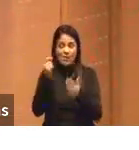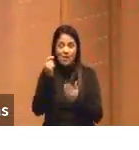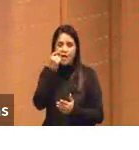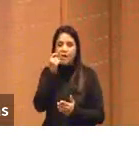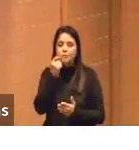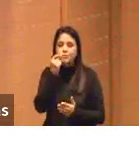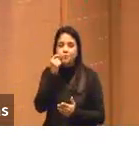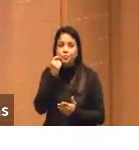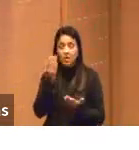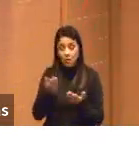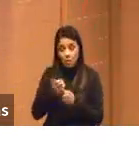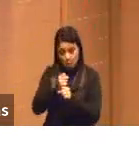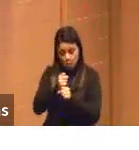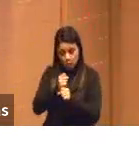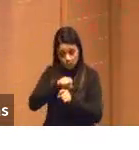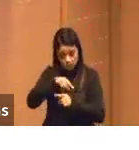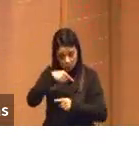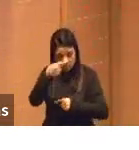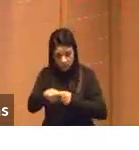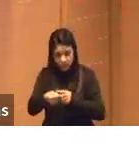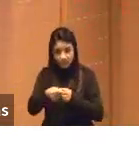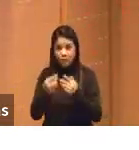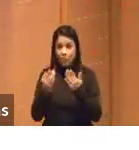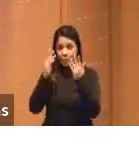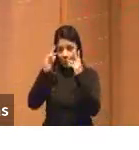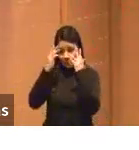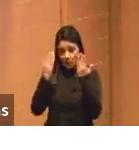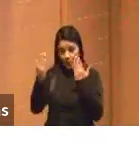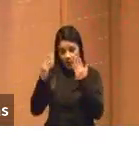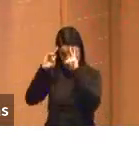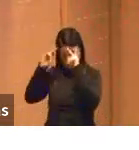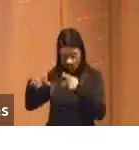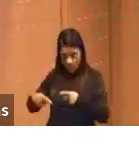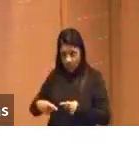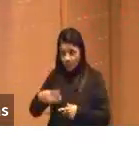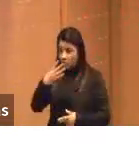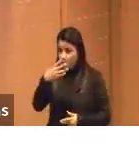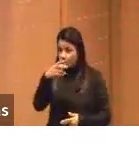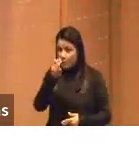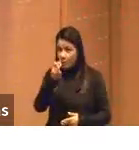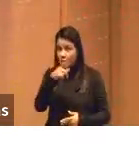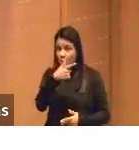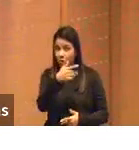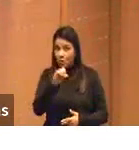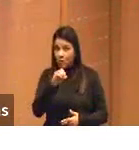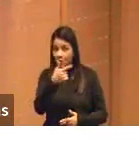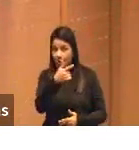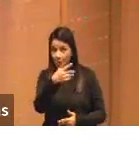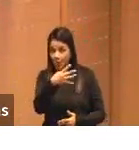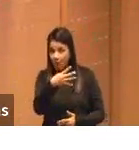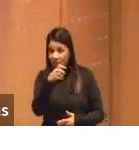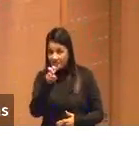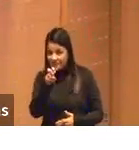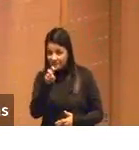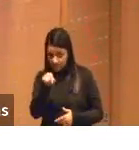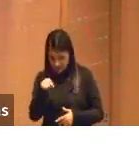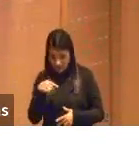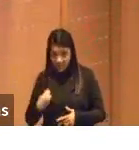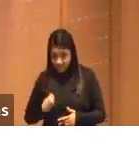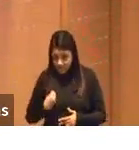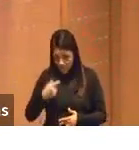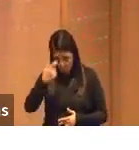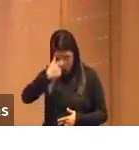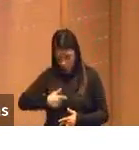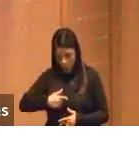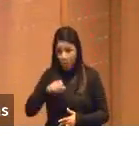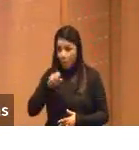ser humano, e a previsão é que em 2045, você vai estar vivo? Vai estar viva? Estatisticamente, eu vou estar, eu